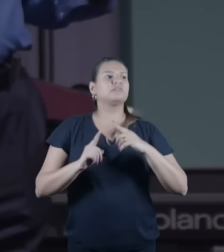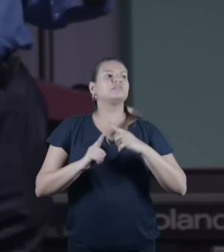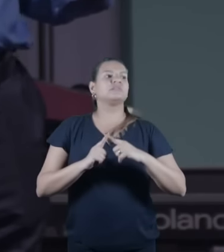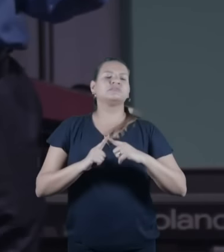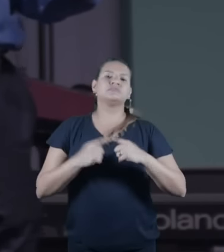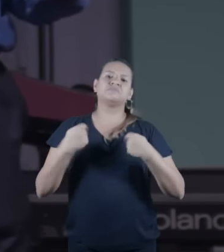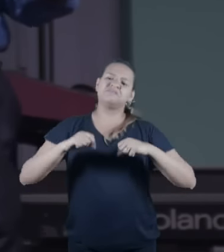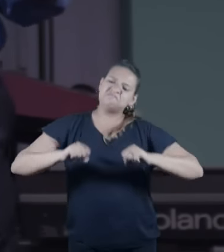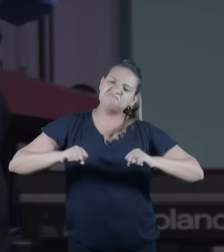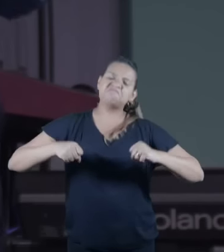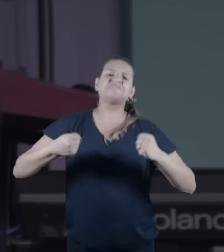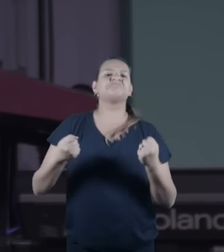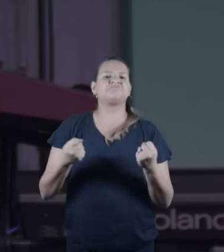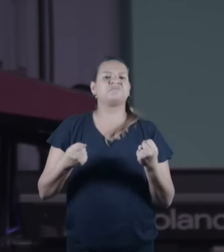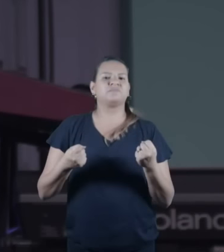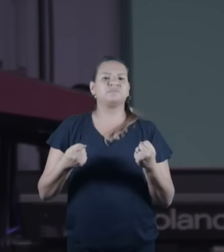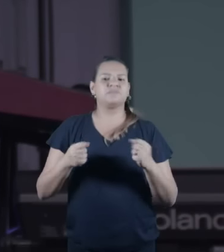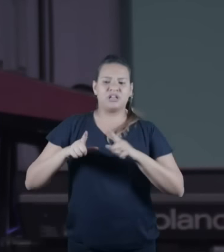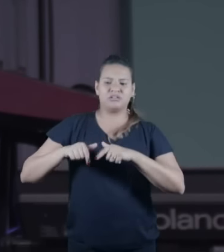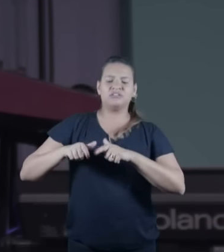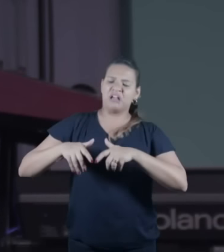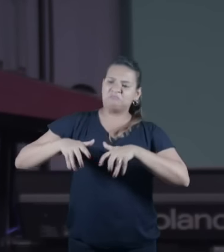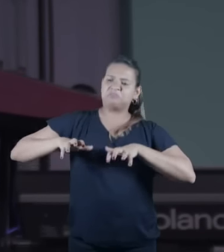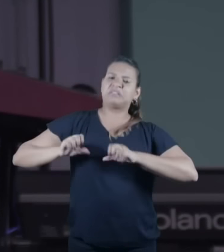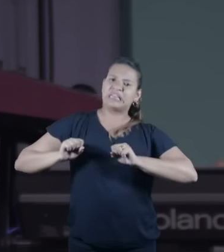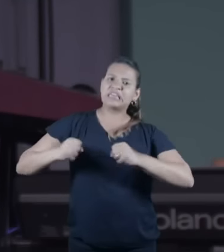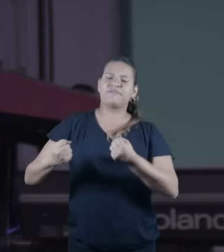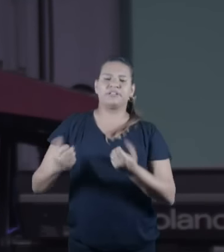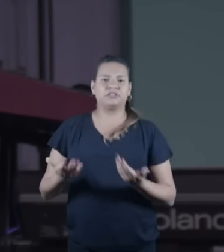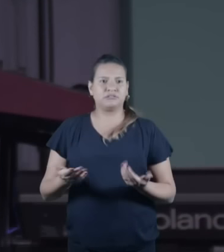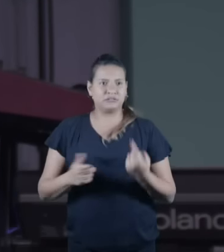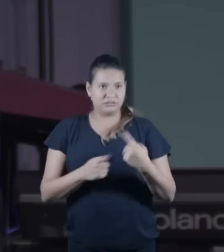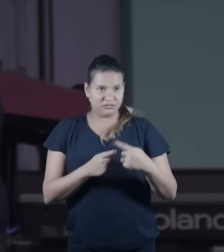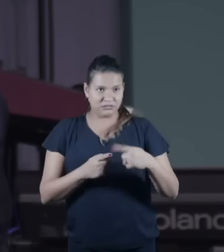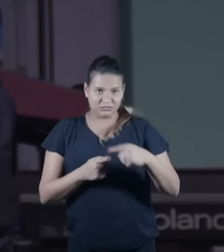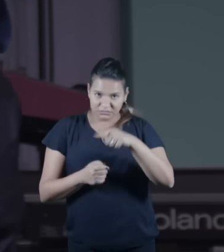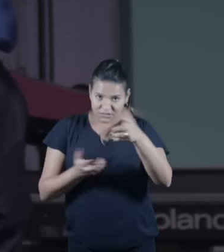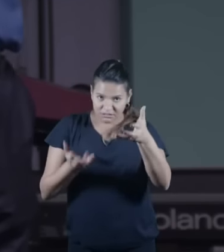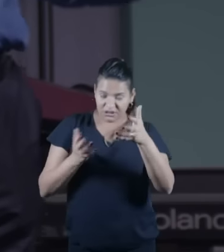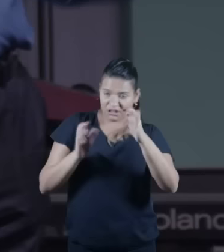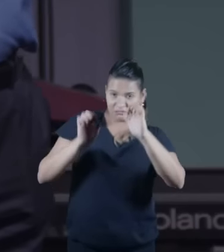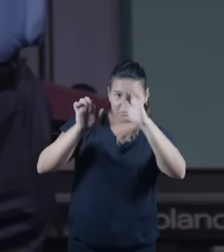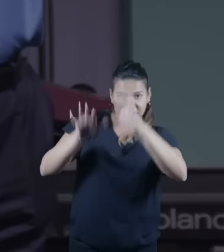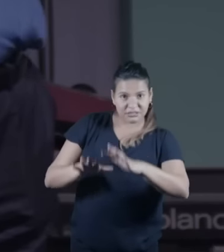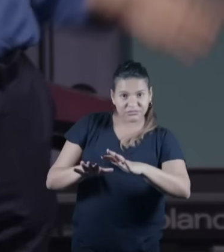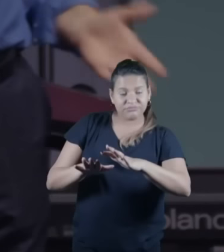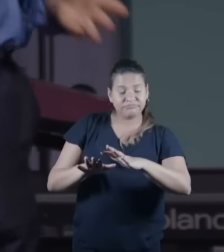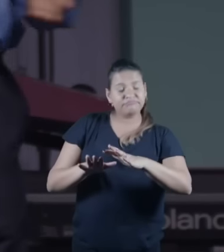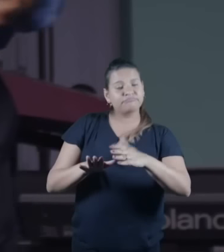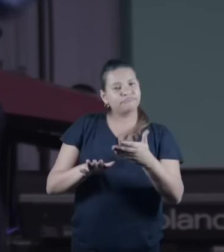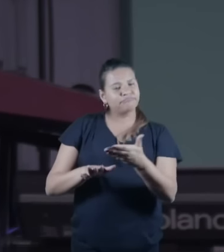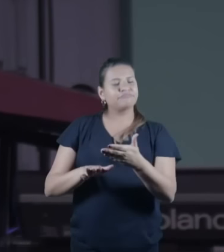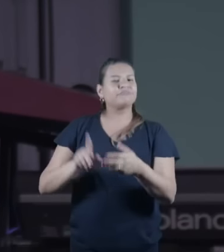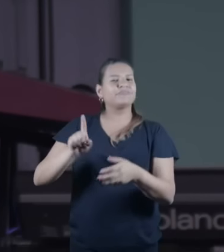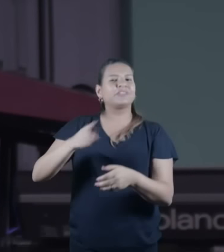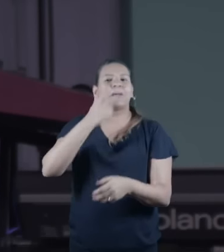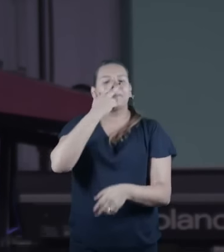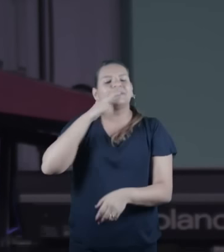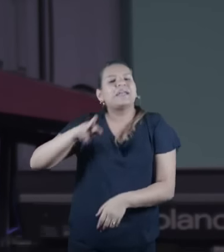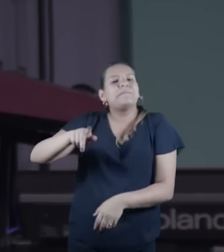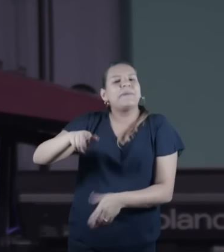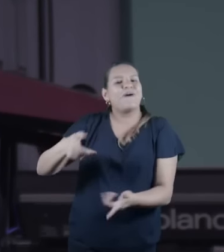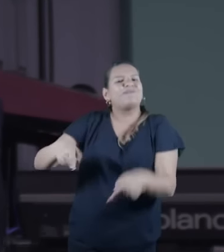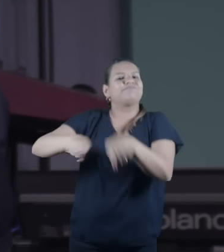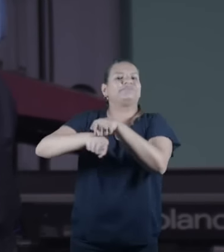Israel porque se você quer a benção além de serem o início de todos nossos irmãos mais velhos eu